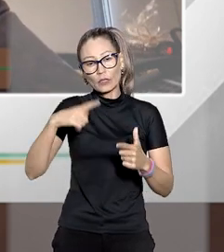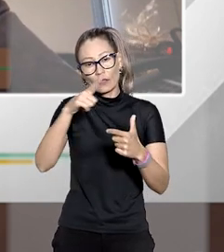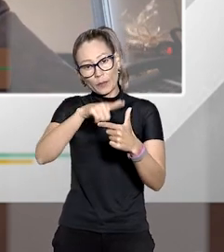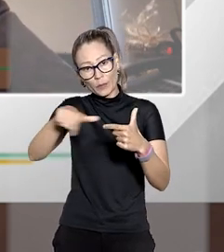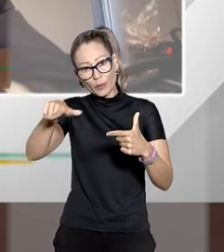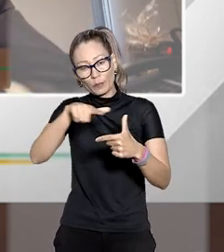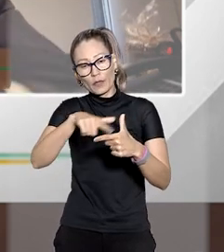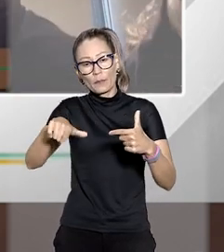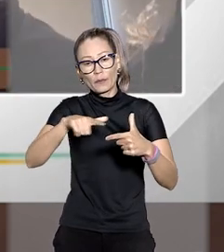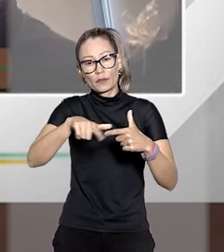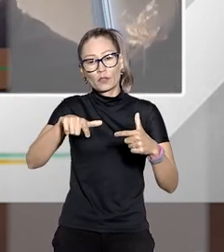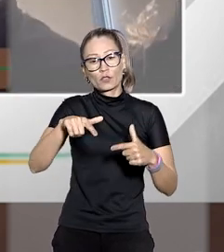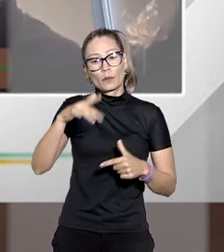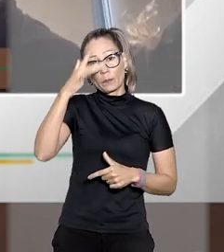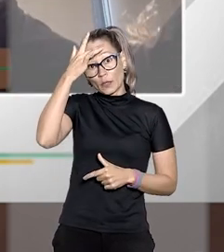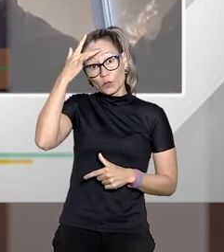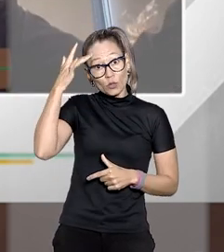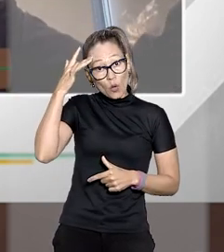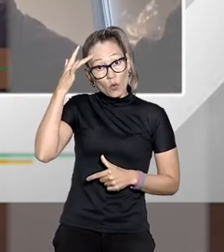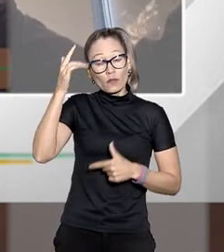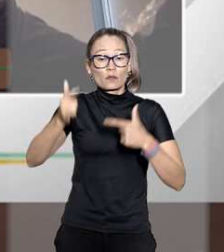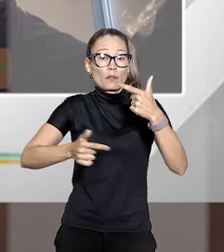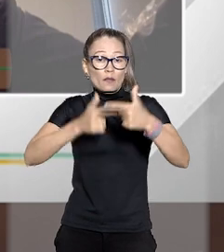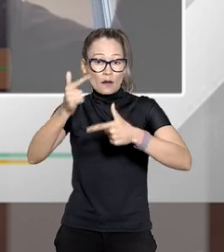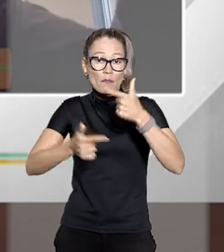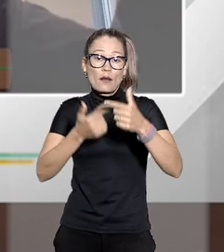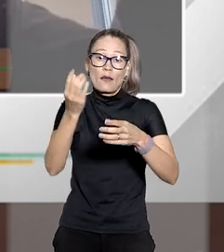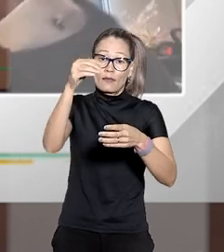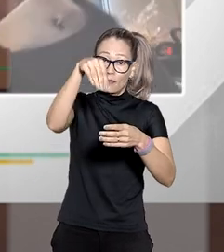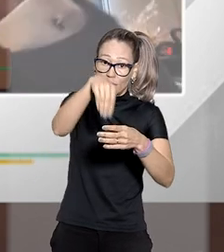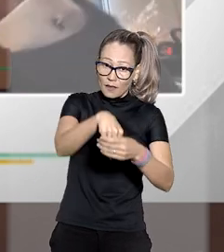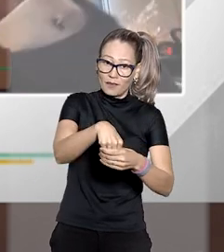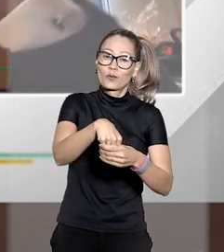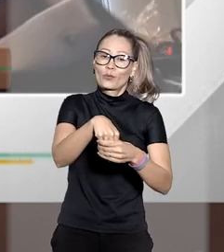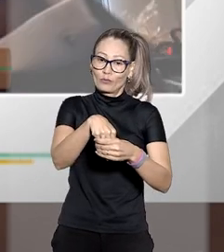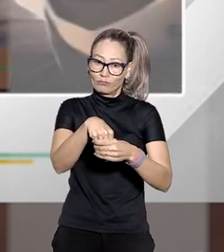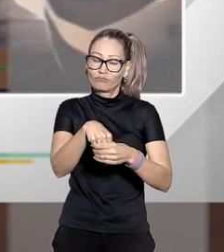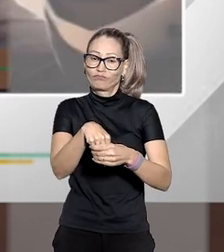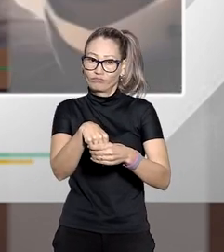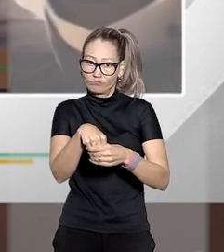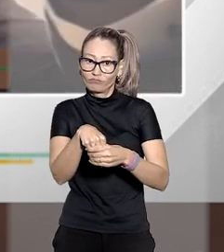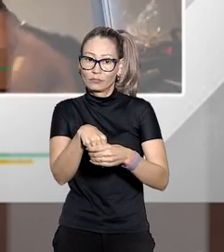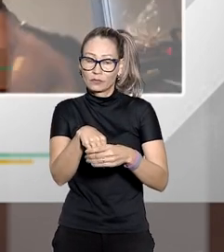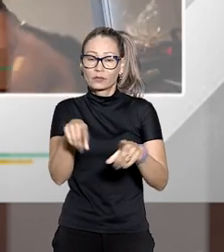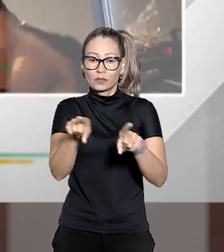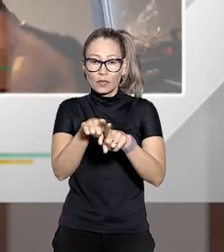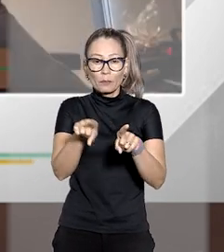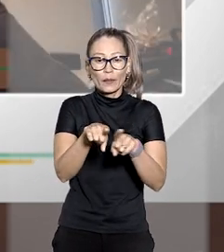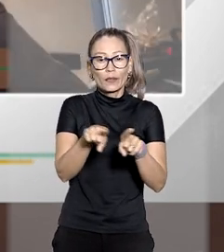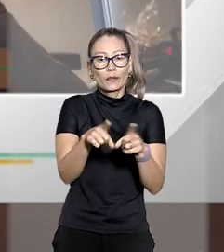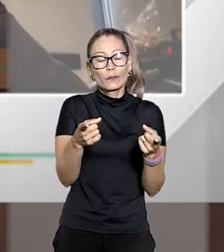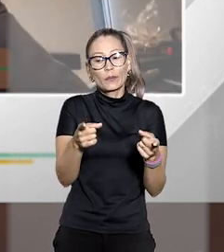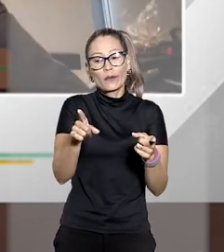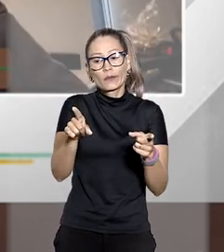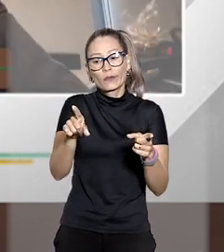o problema da escassez de mão de obra estrutura para pulverizar essas